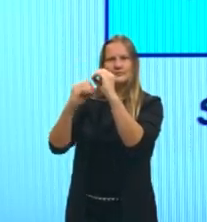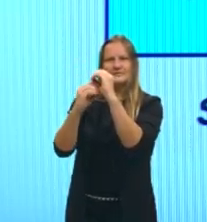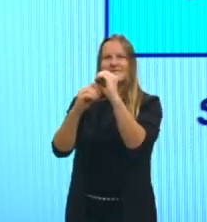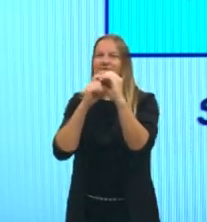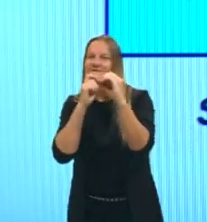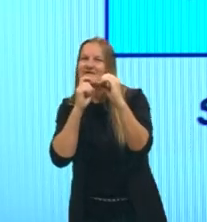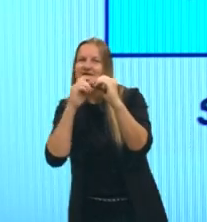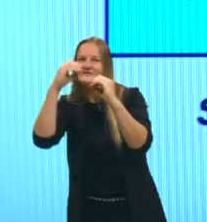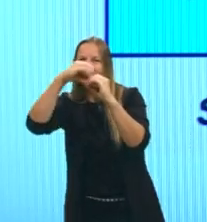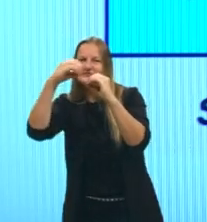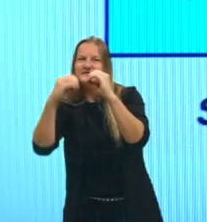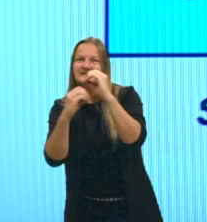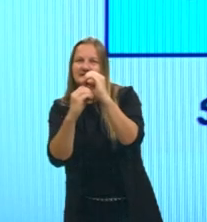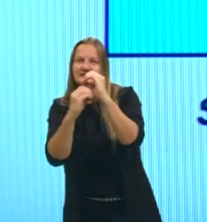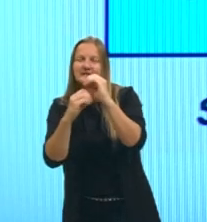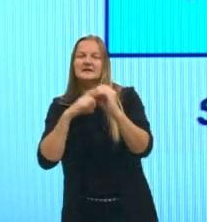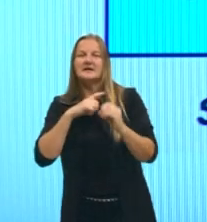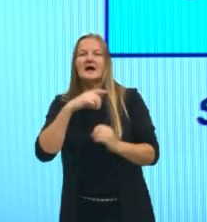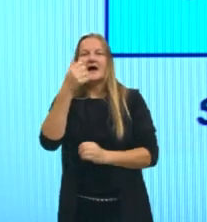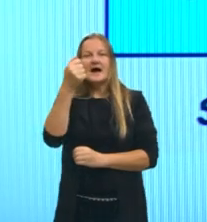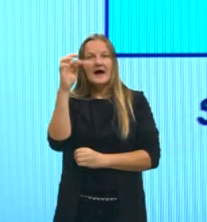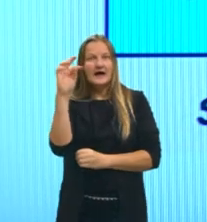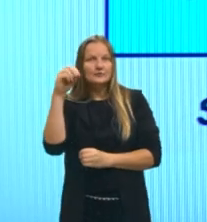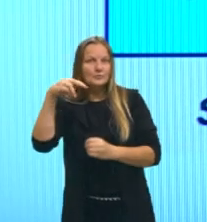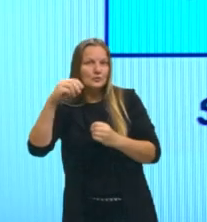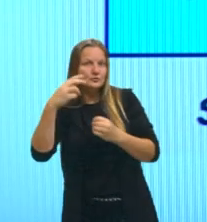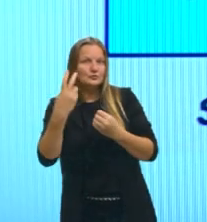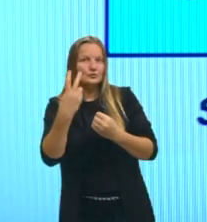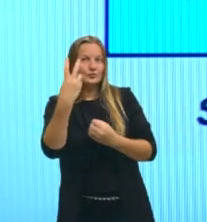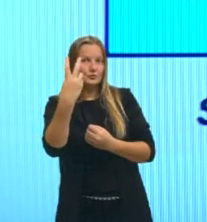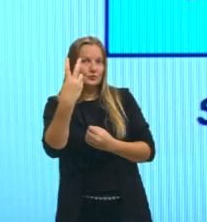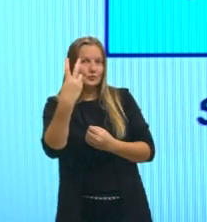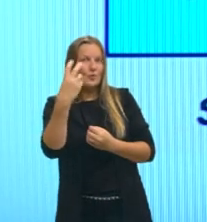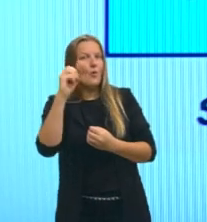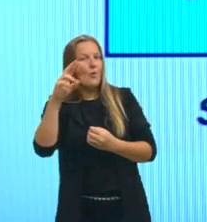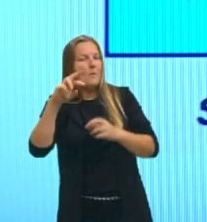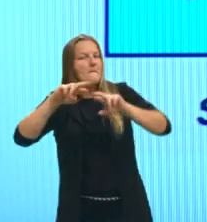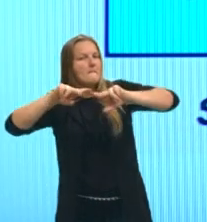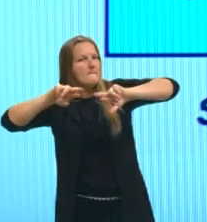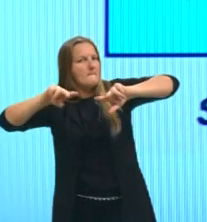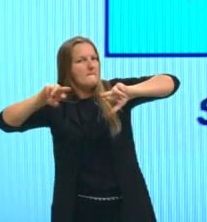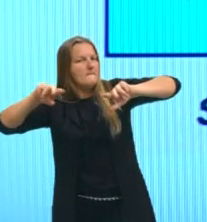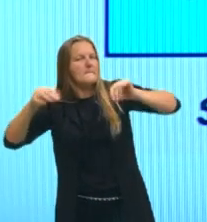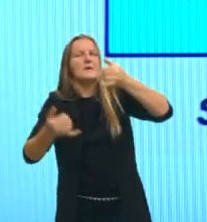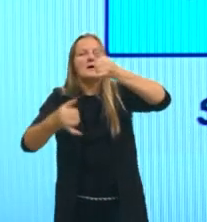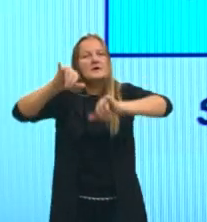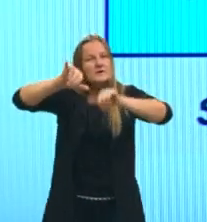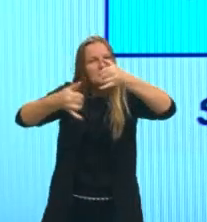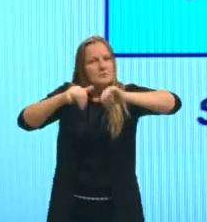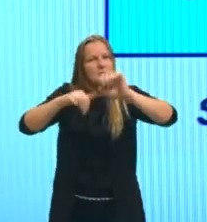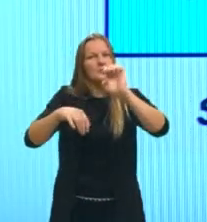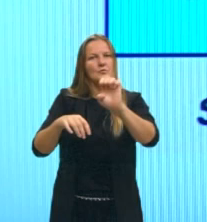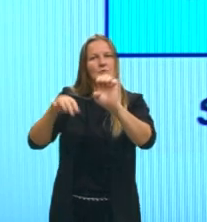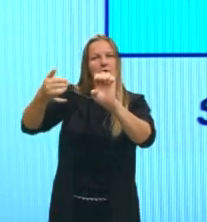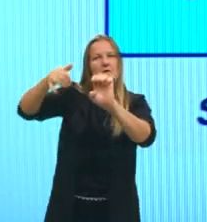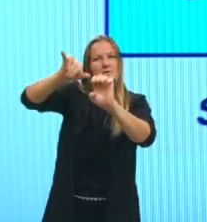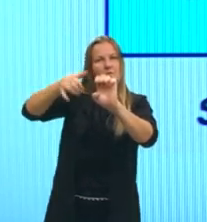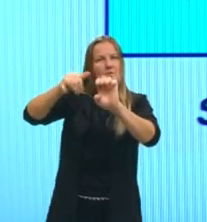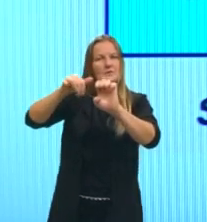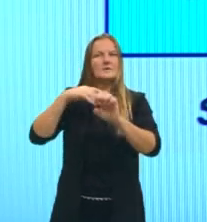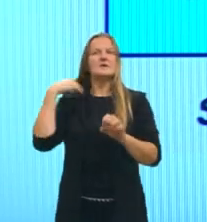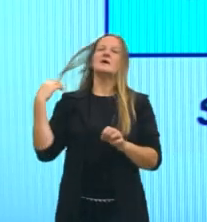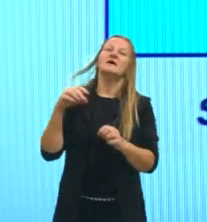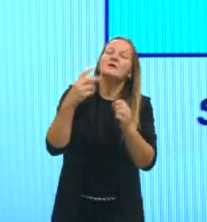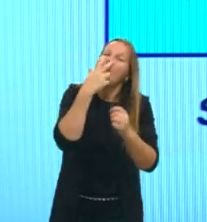ela é formada por átomos de dois ou mais elementos químicos. Aqui está representando a água, né?